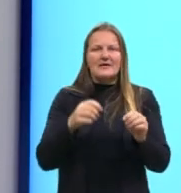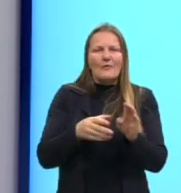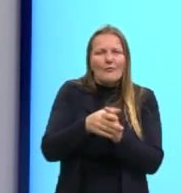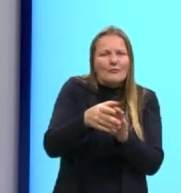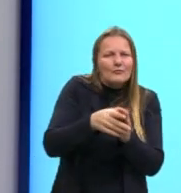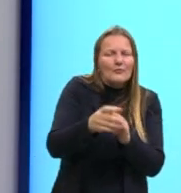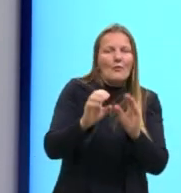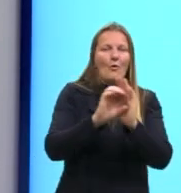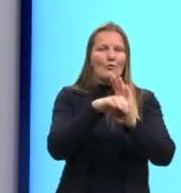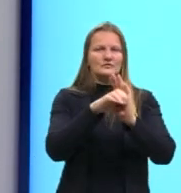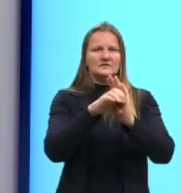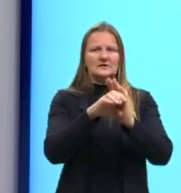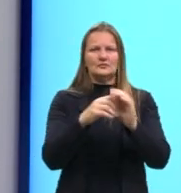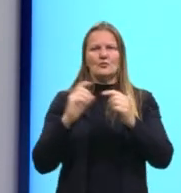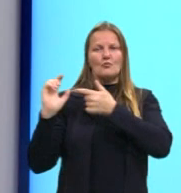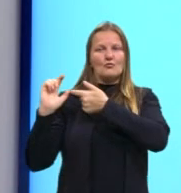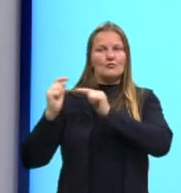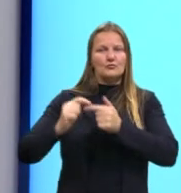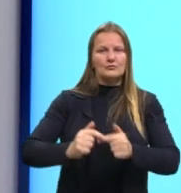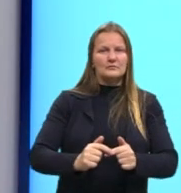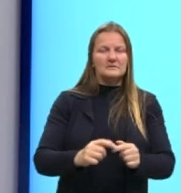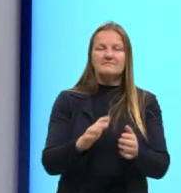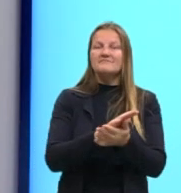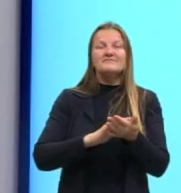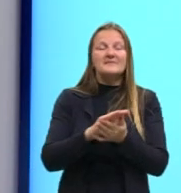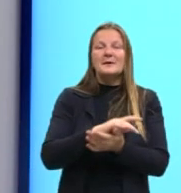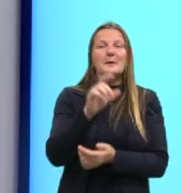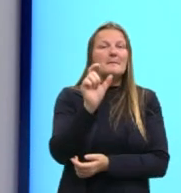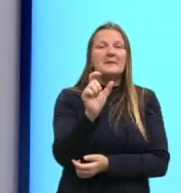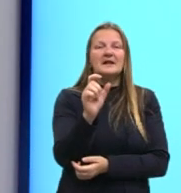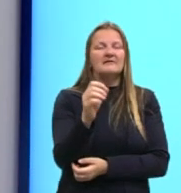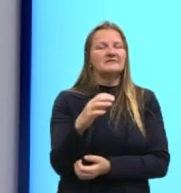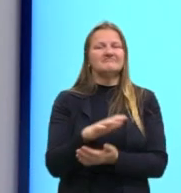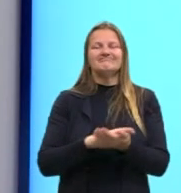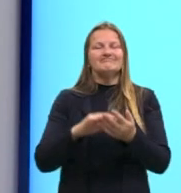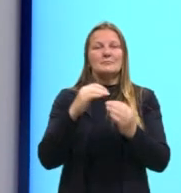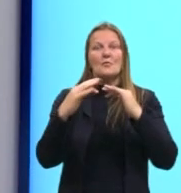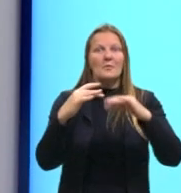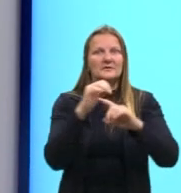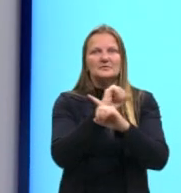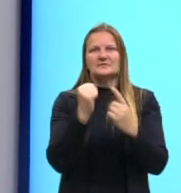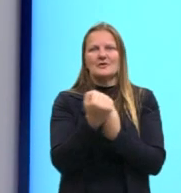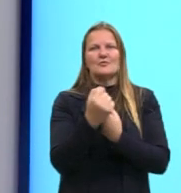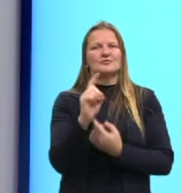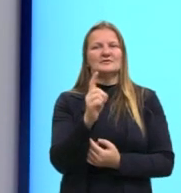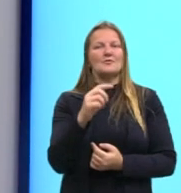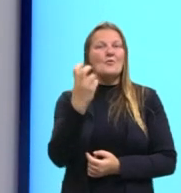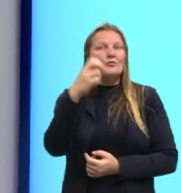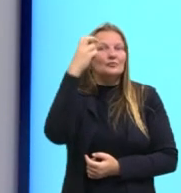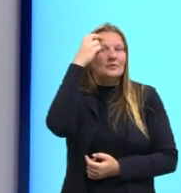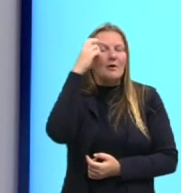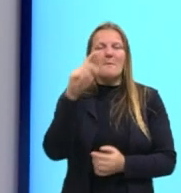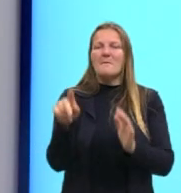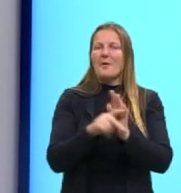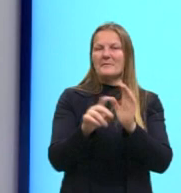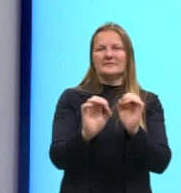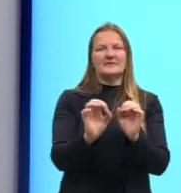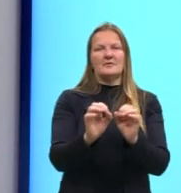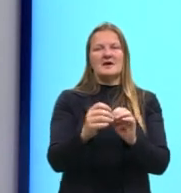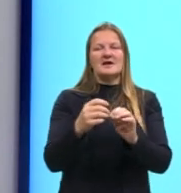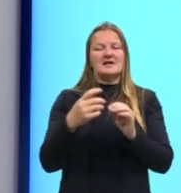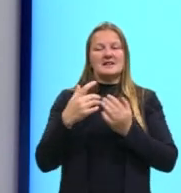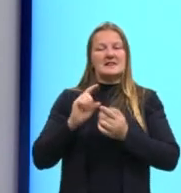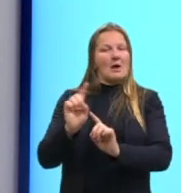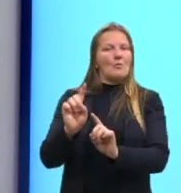no sentido convencional, nem é uma palavra que denota um movimento social ou cultural unificado. Não. Olha o